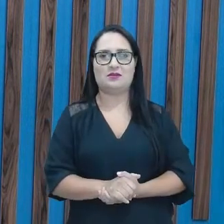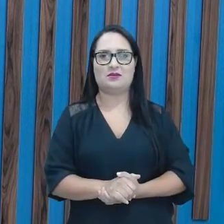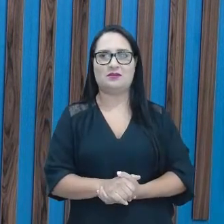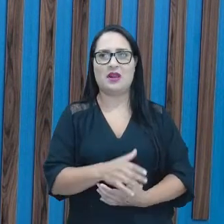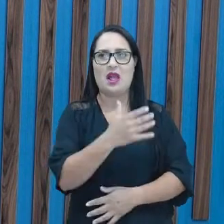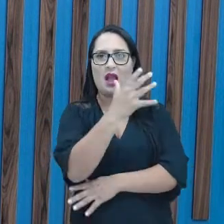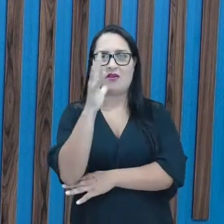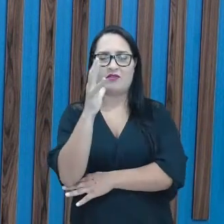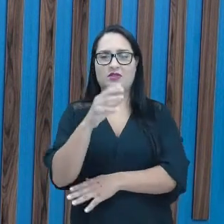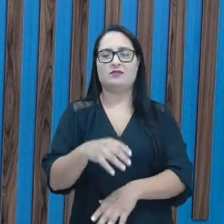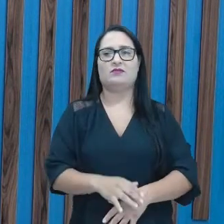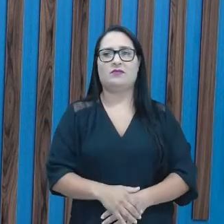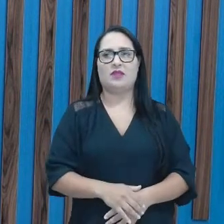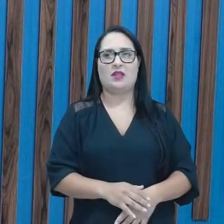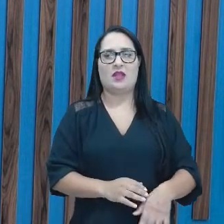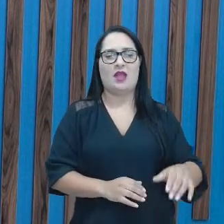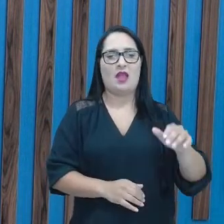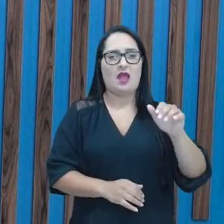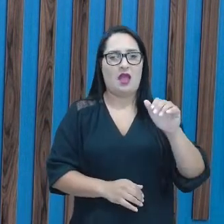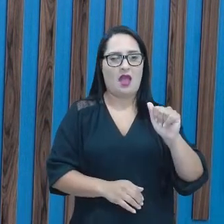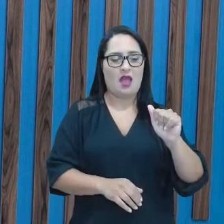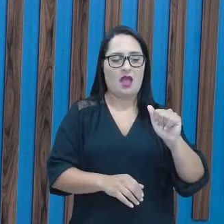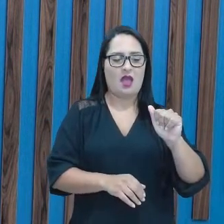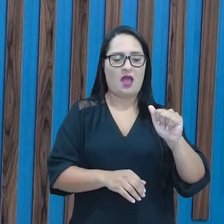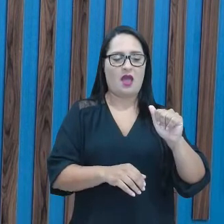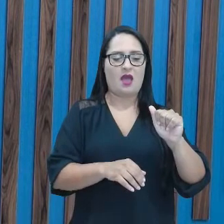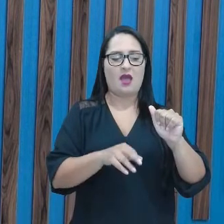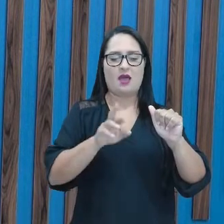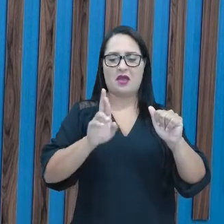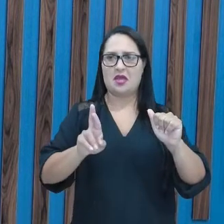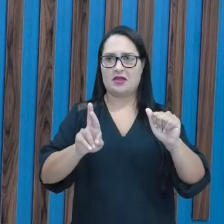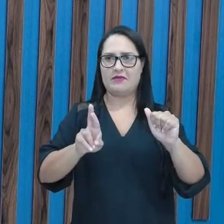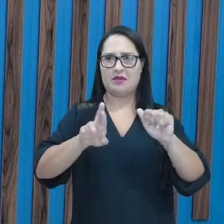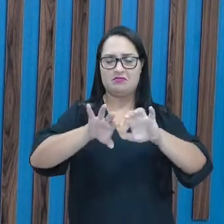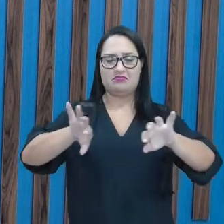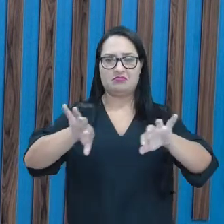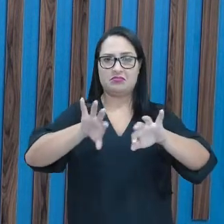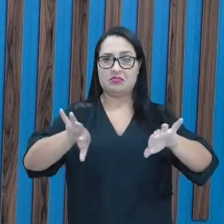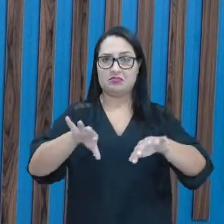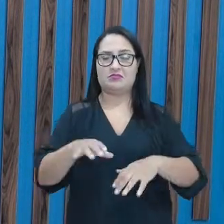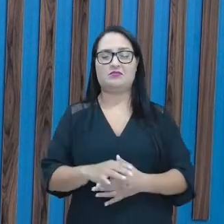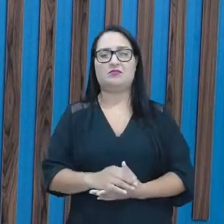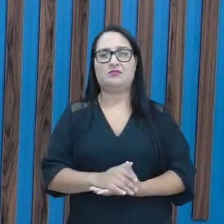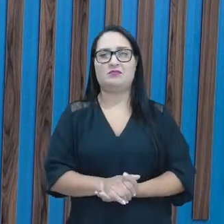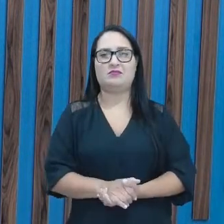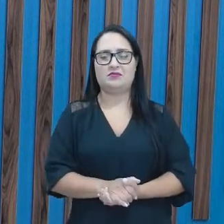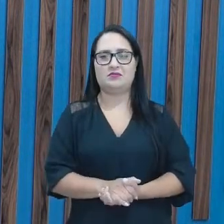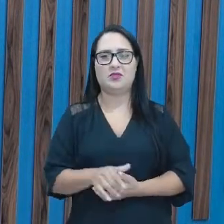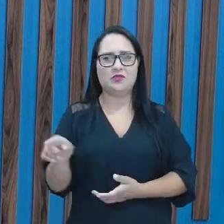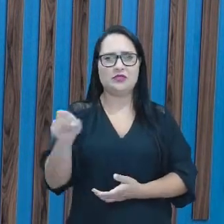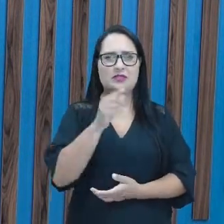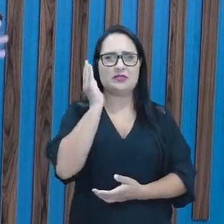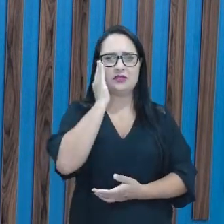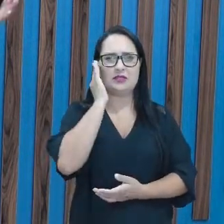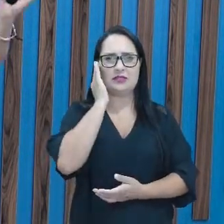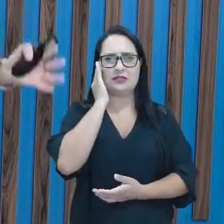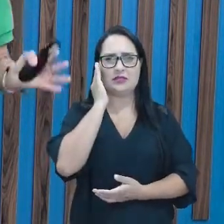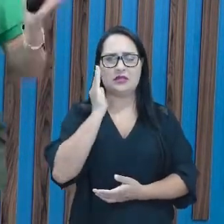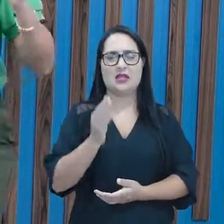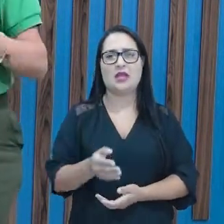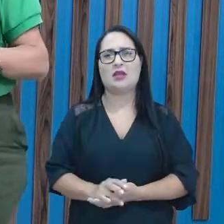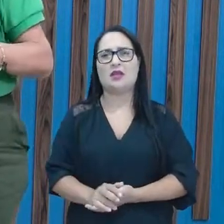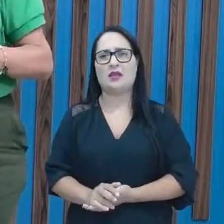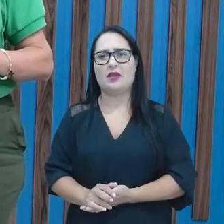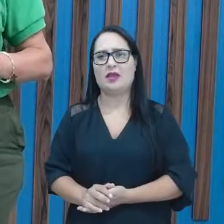Árvore, o R e V separou, R numa sílaba, o V na outra sílaba. Entenderam o que é o encontro consonantal